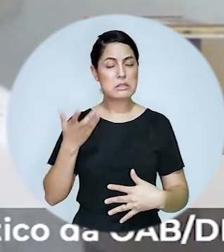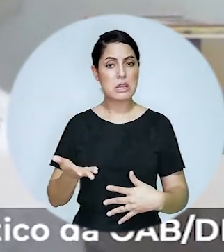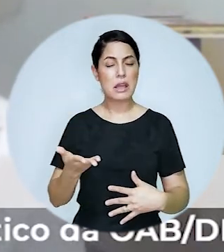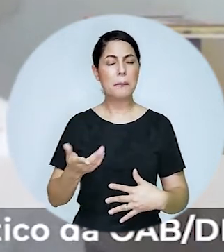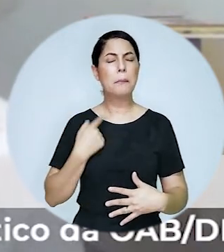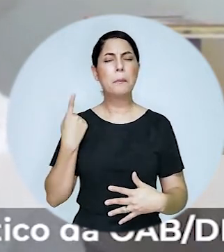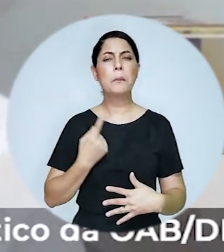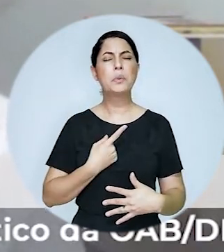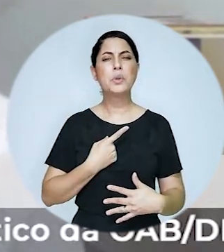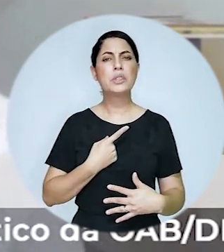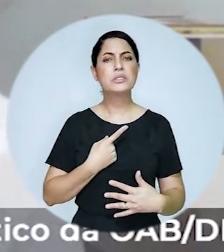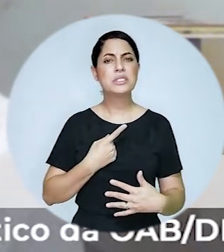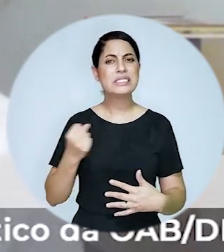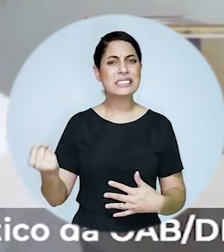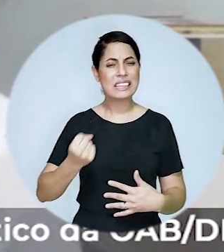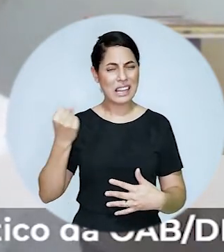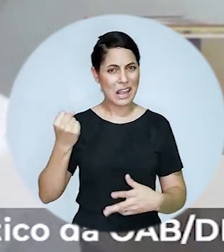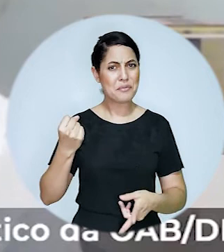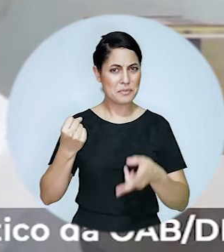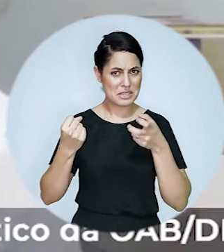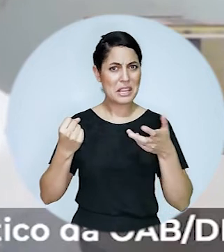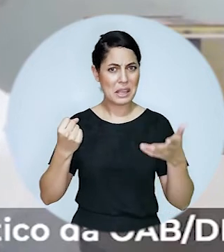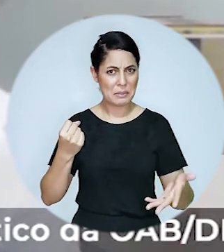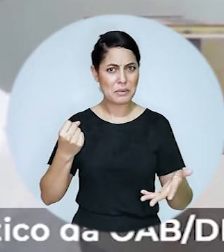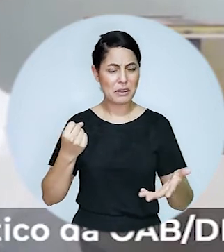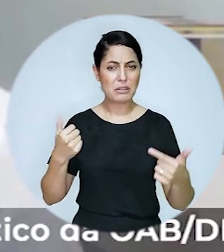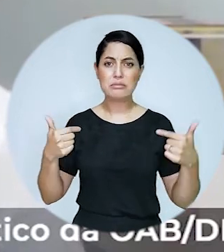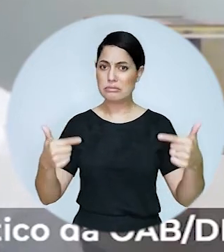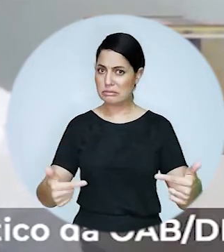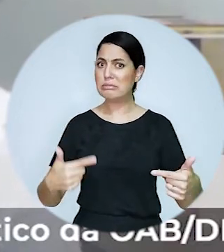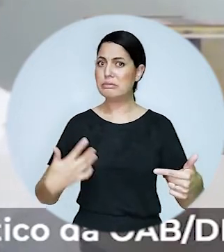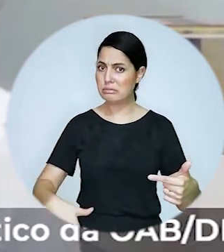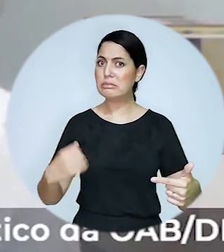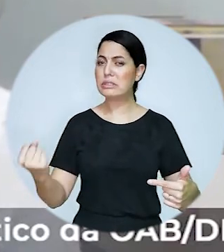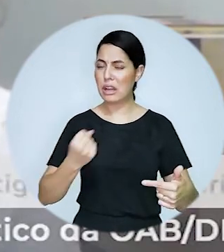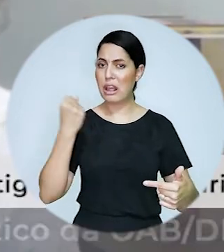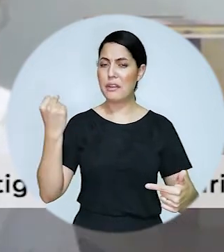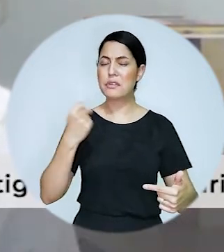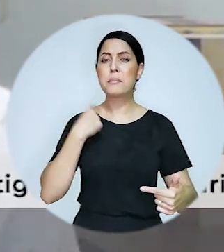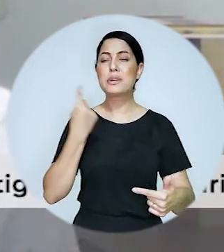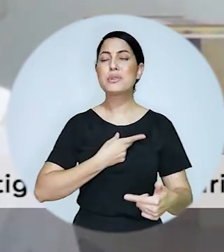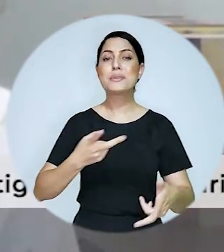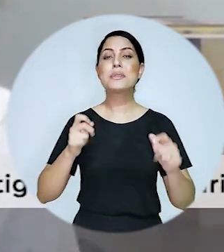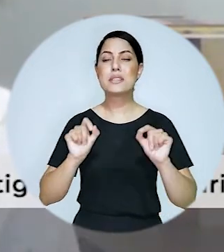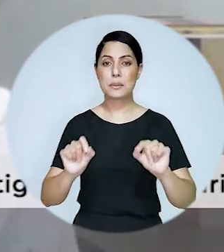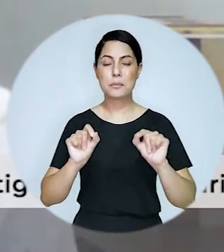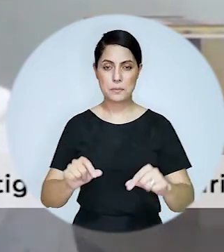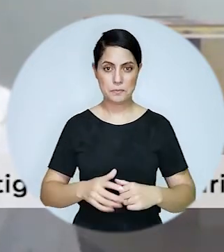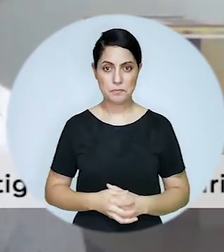que a gente verifica o quão grave essa atuação e que a gente vê que na verdade